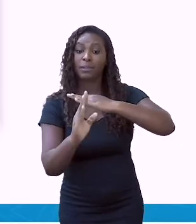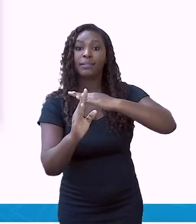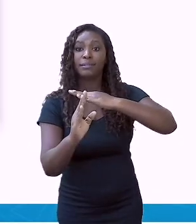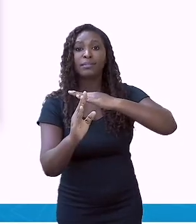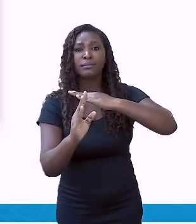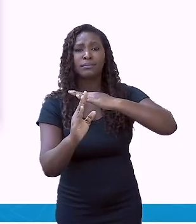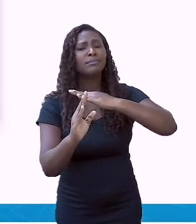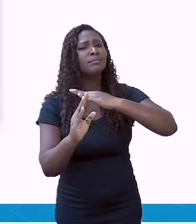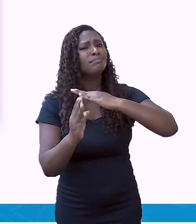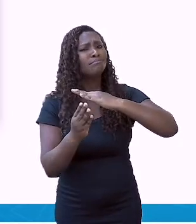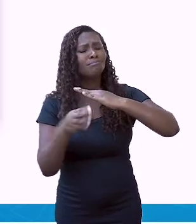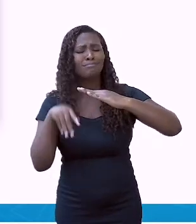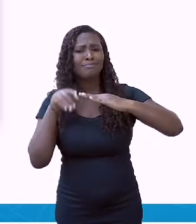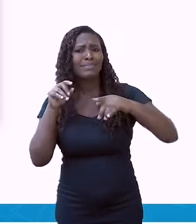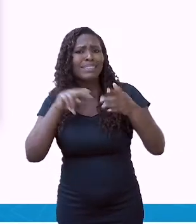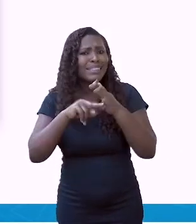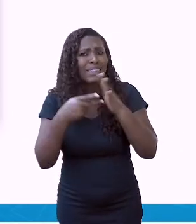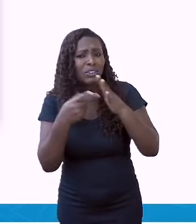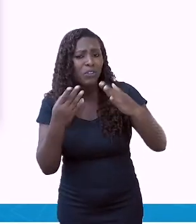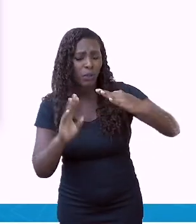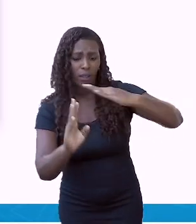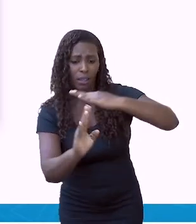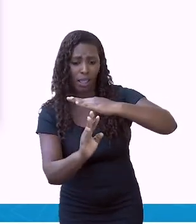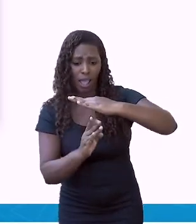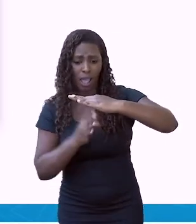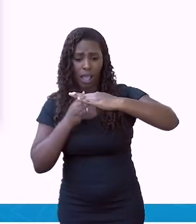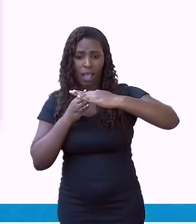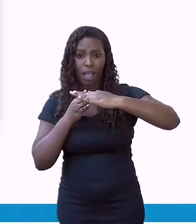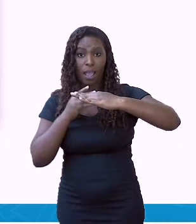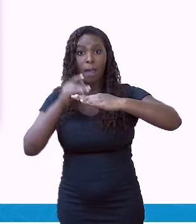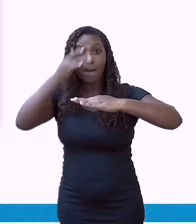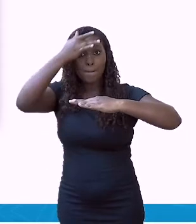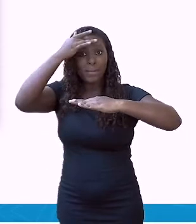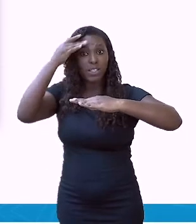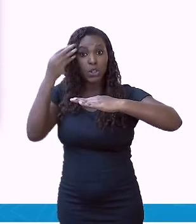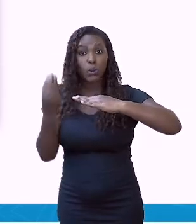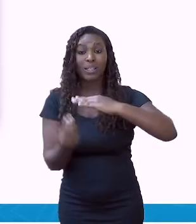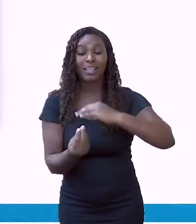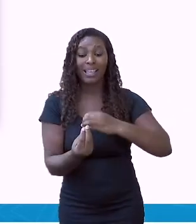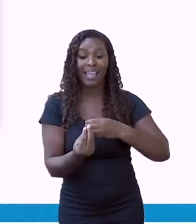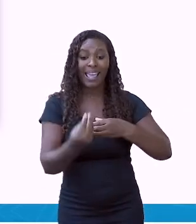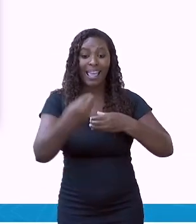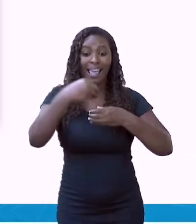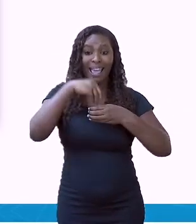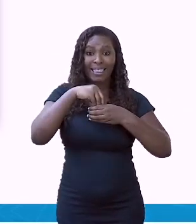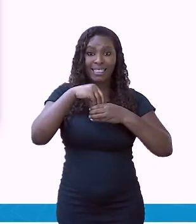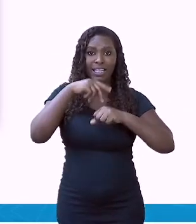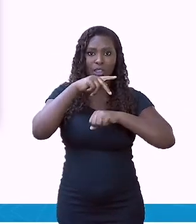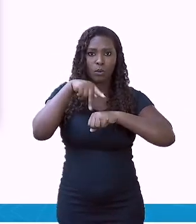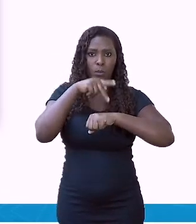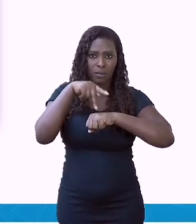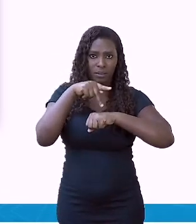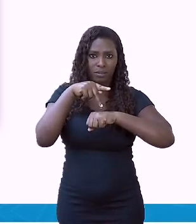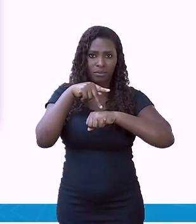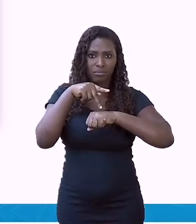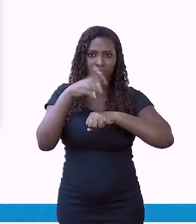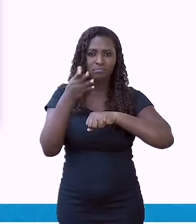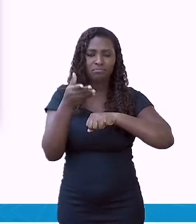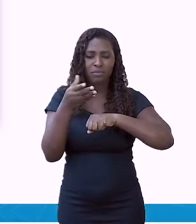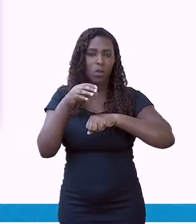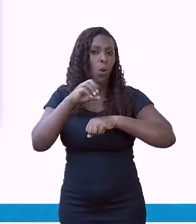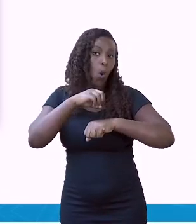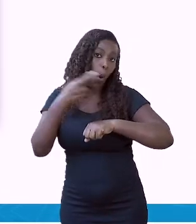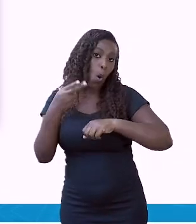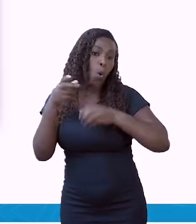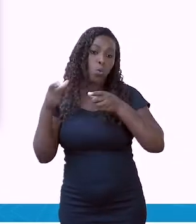inclusive, e podem não, elas interferem no crescimento total da